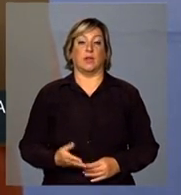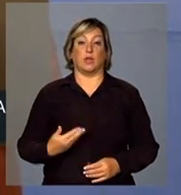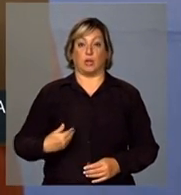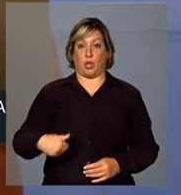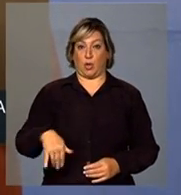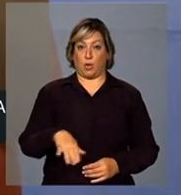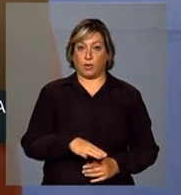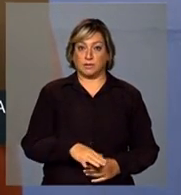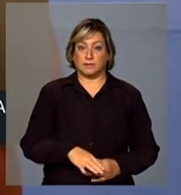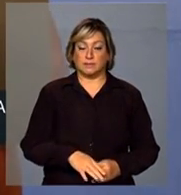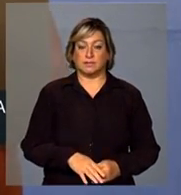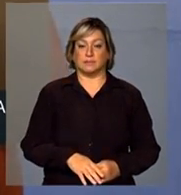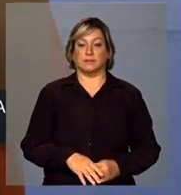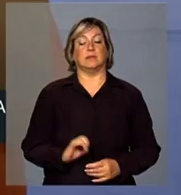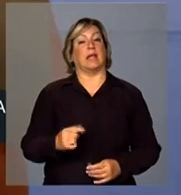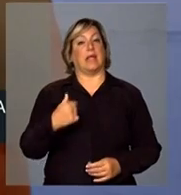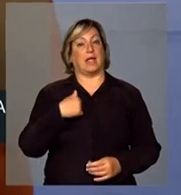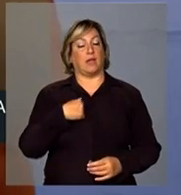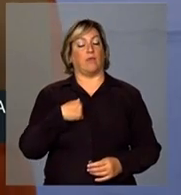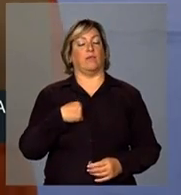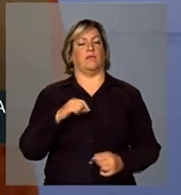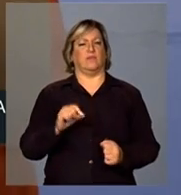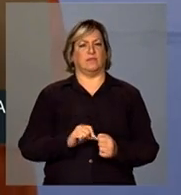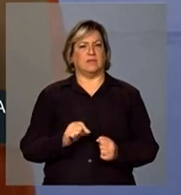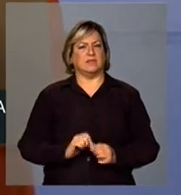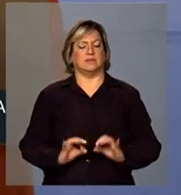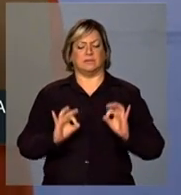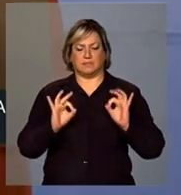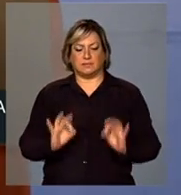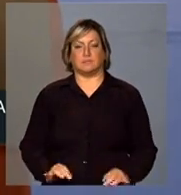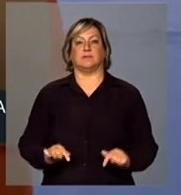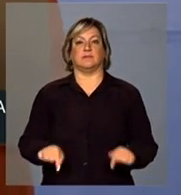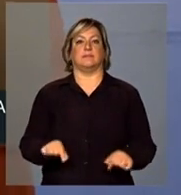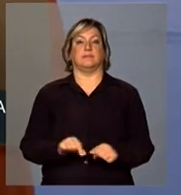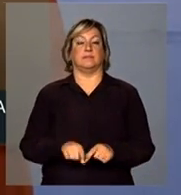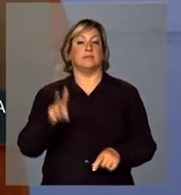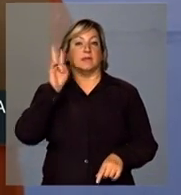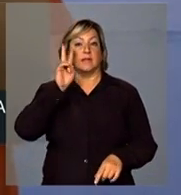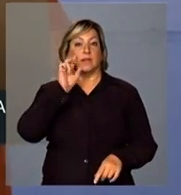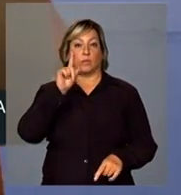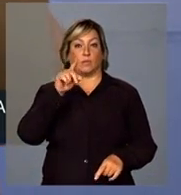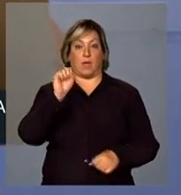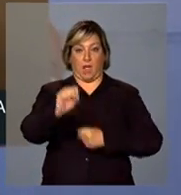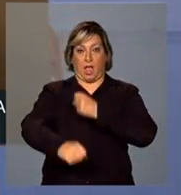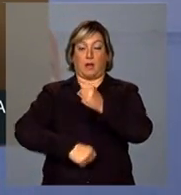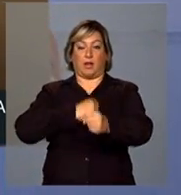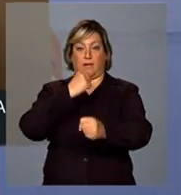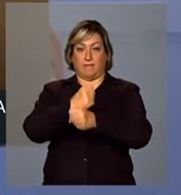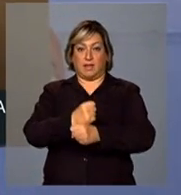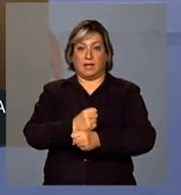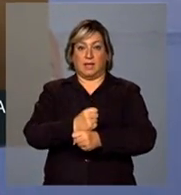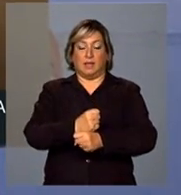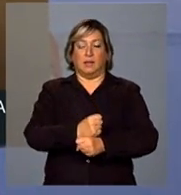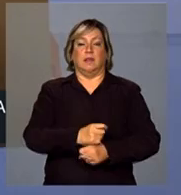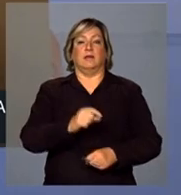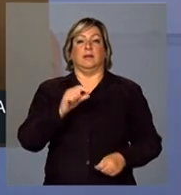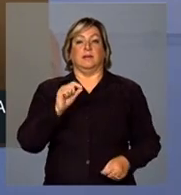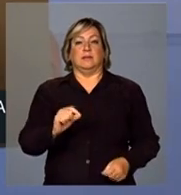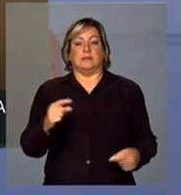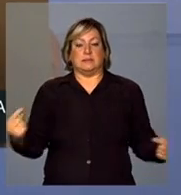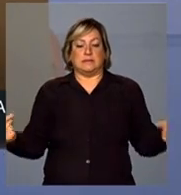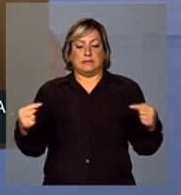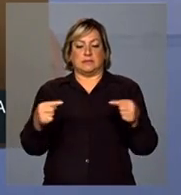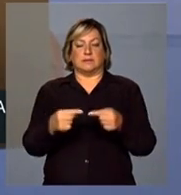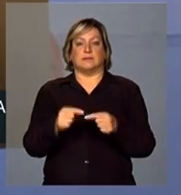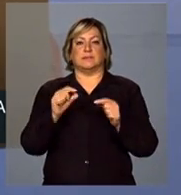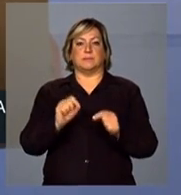Nós, e eu faço questão também de lembrar que no próximo ano a interligação